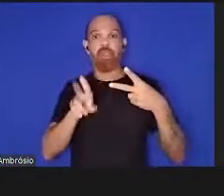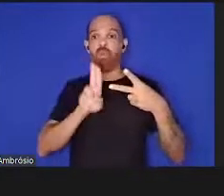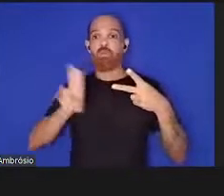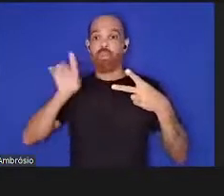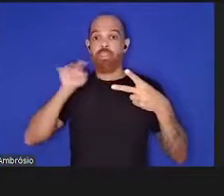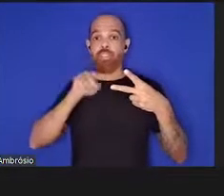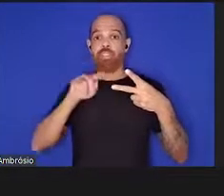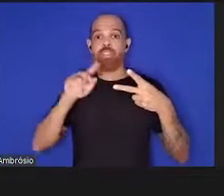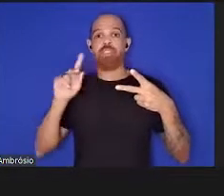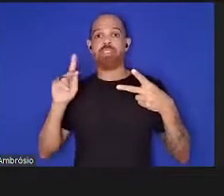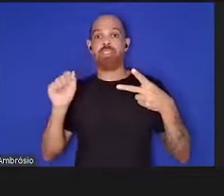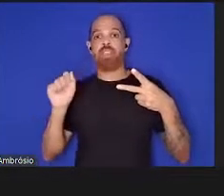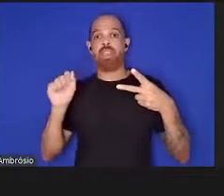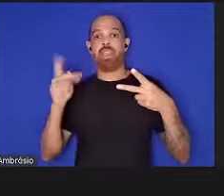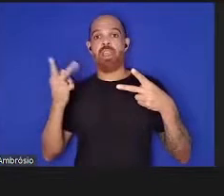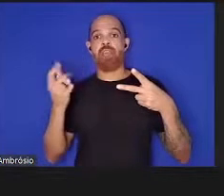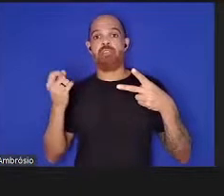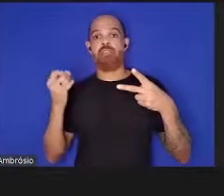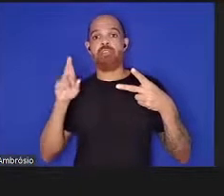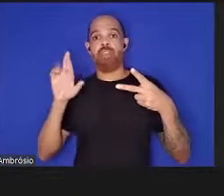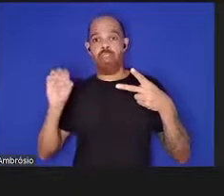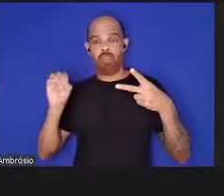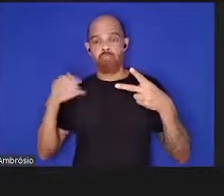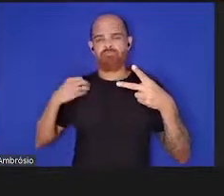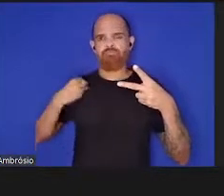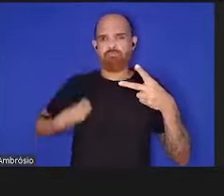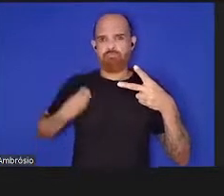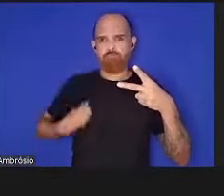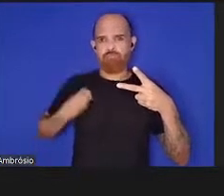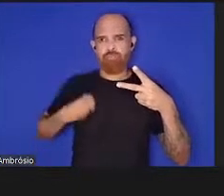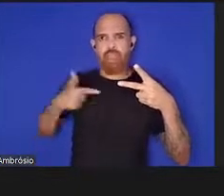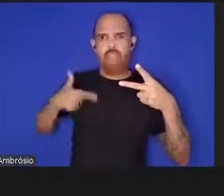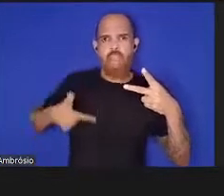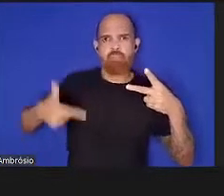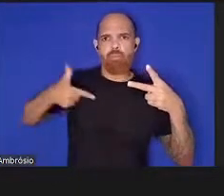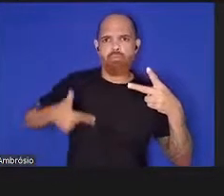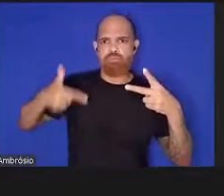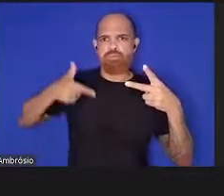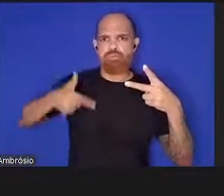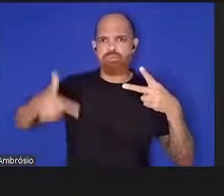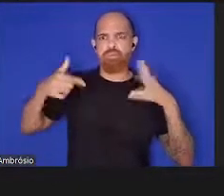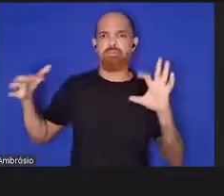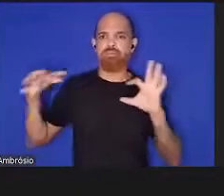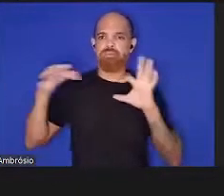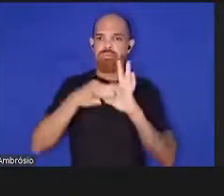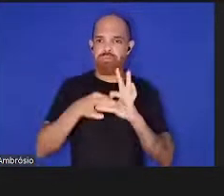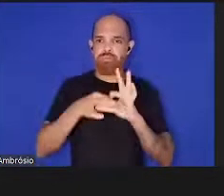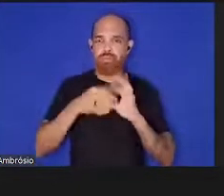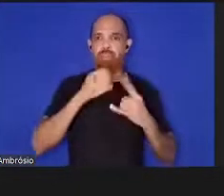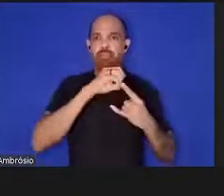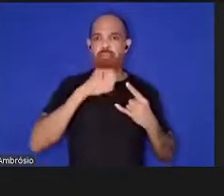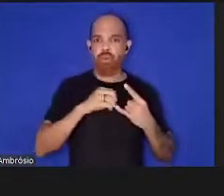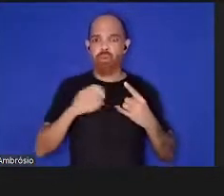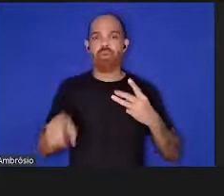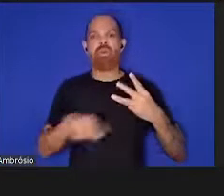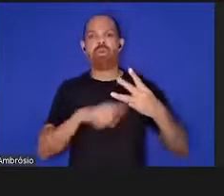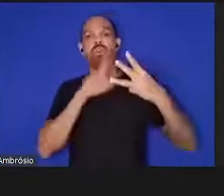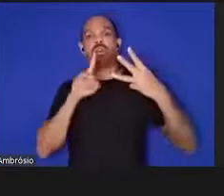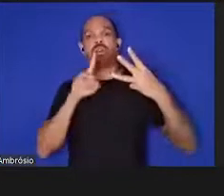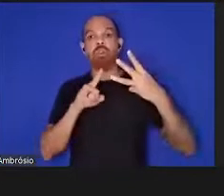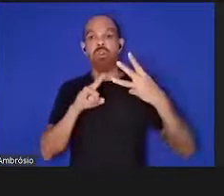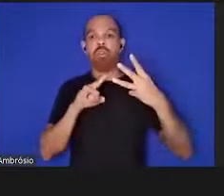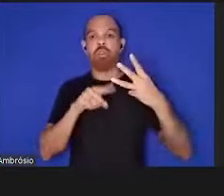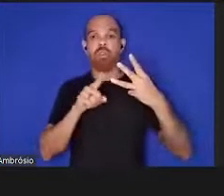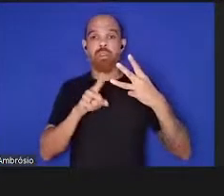Aveiro, que tem sido extremamente ativa na cooperação internacional com a Fiocruz e também com a